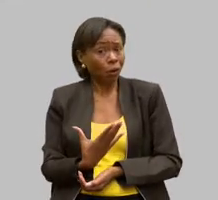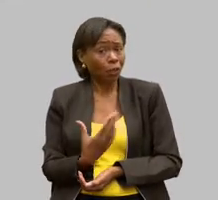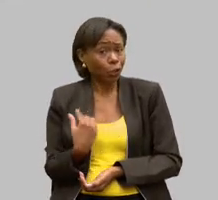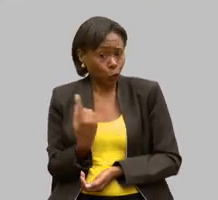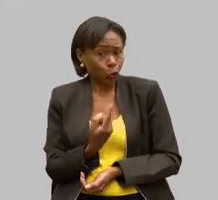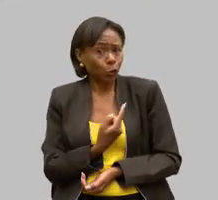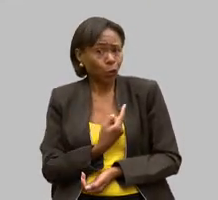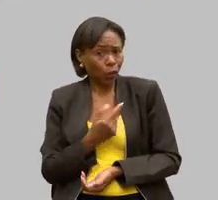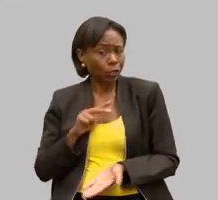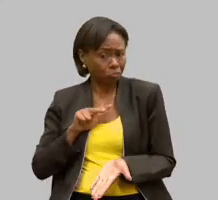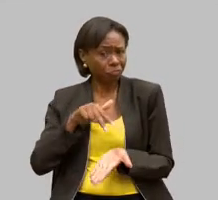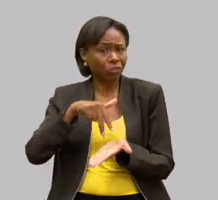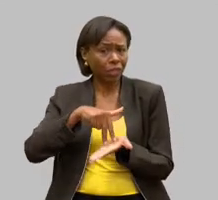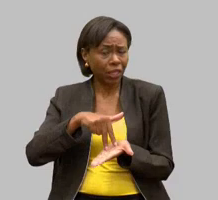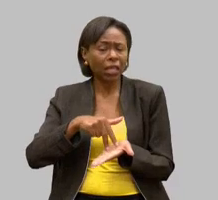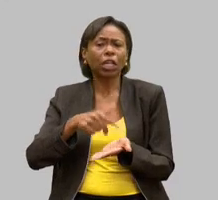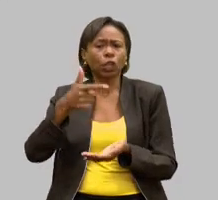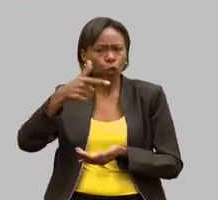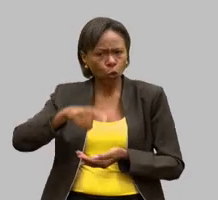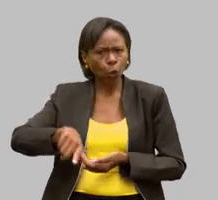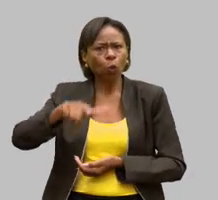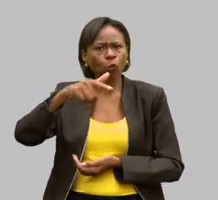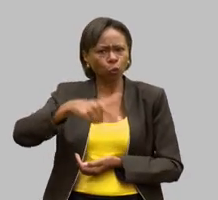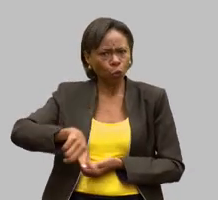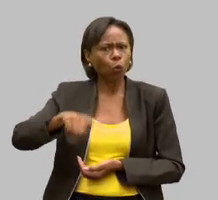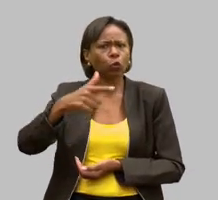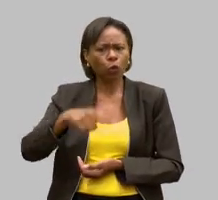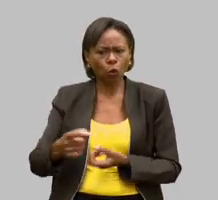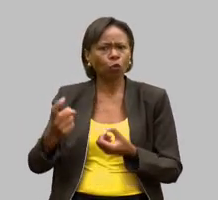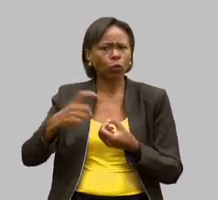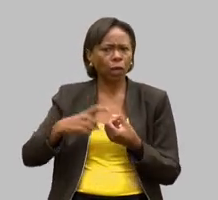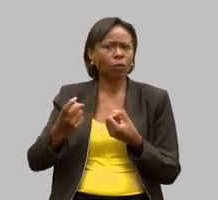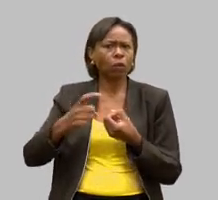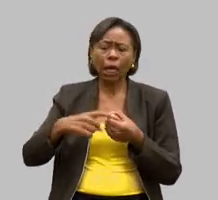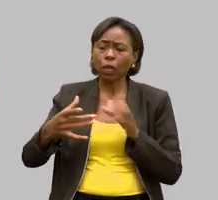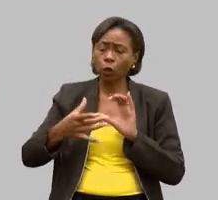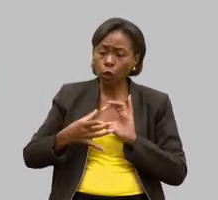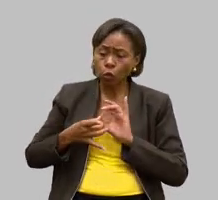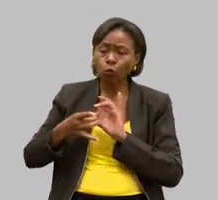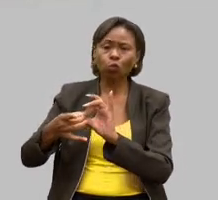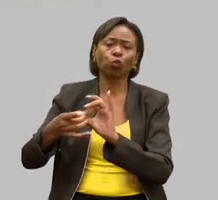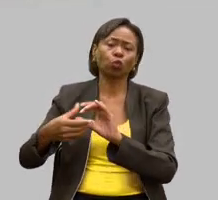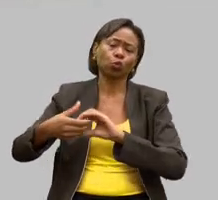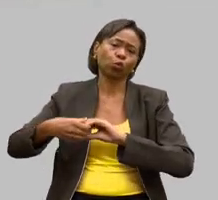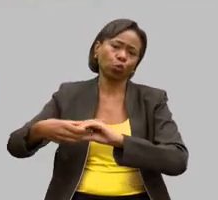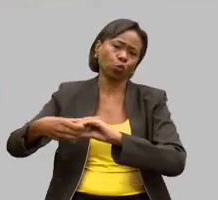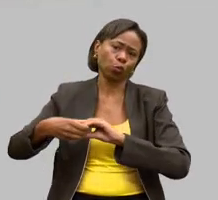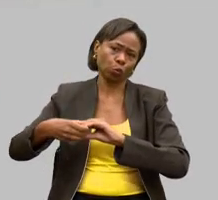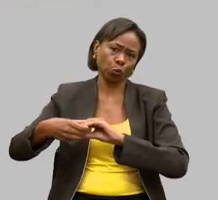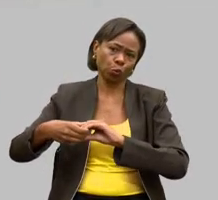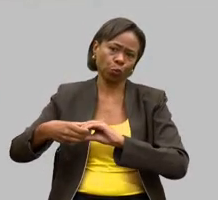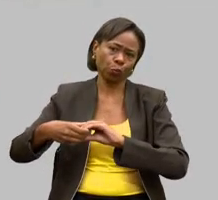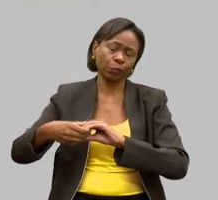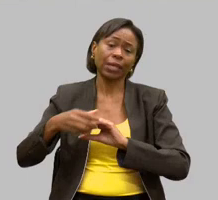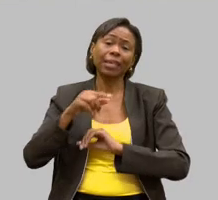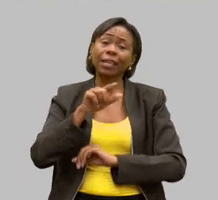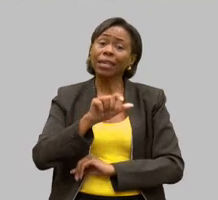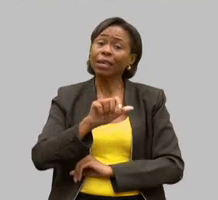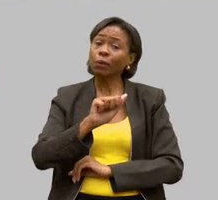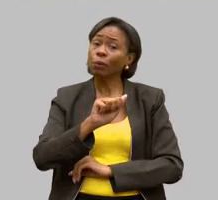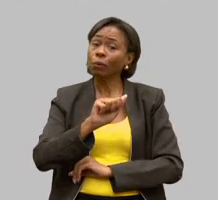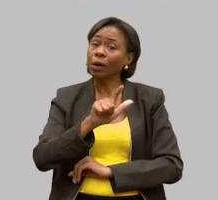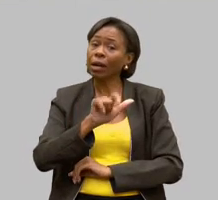outras vezes podemos de mão dadas não é dona Vilma e Alisson como você bem colocou